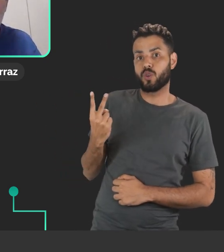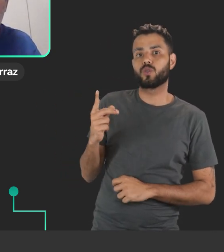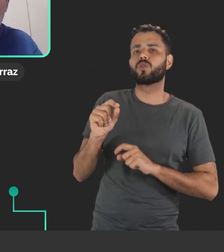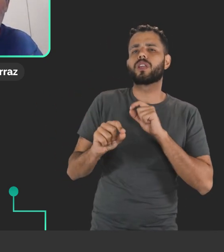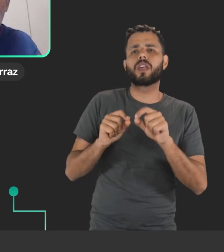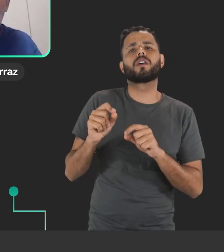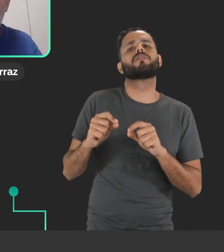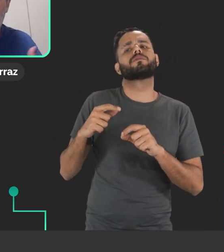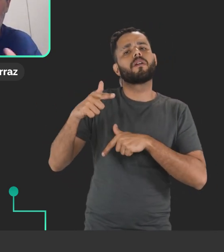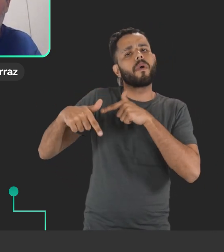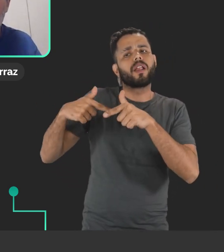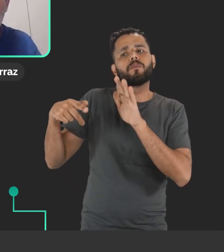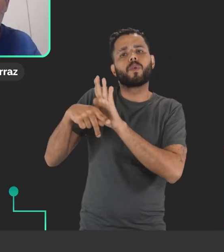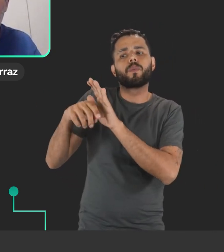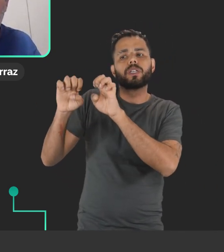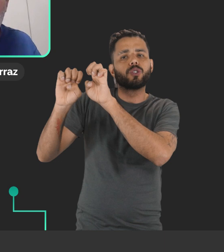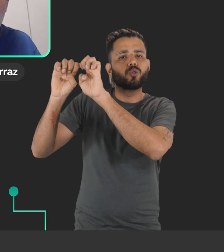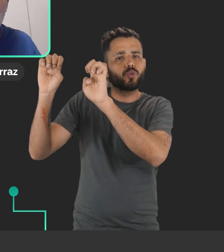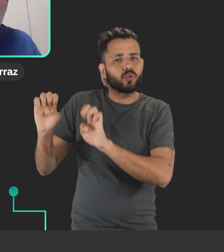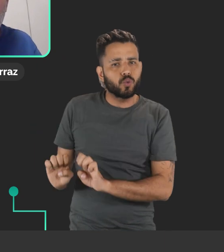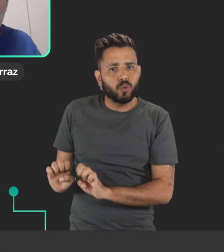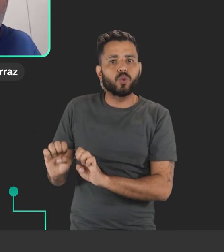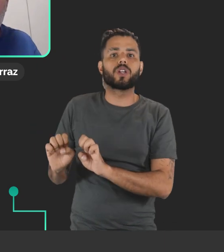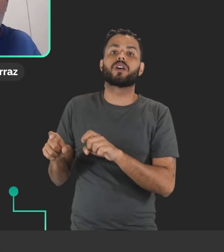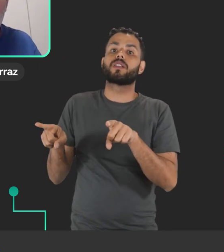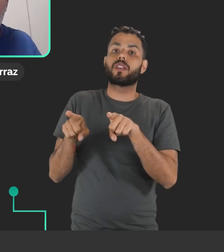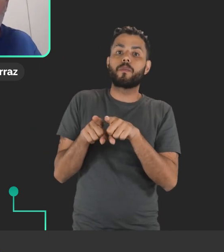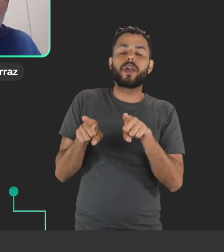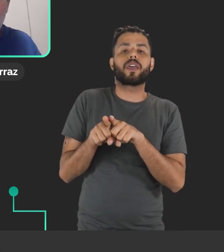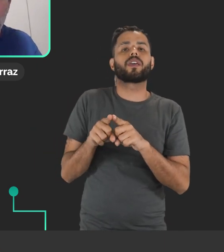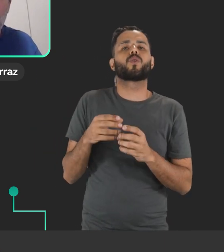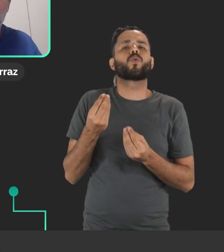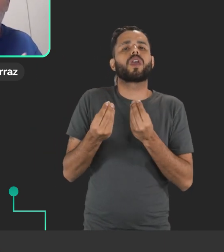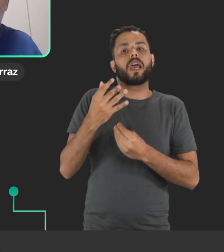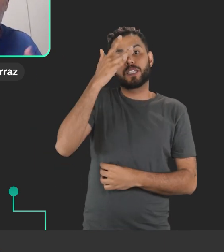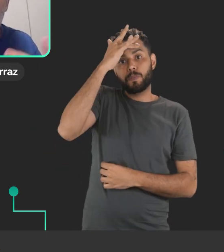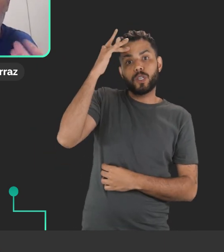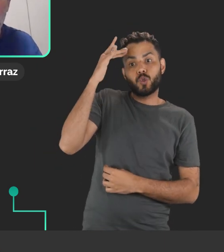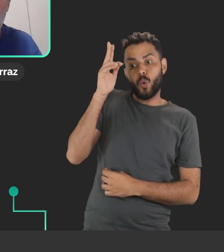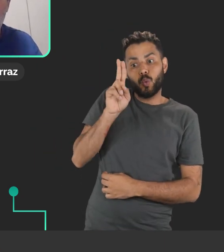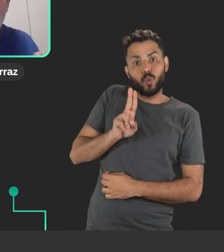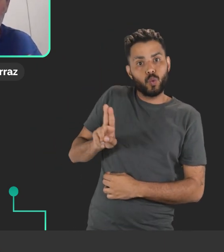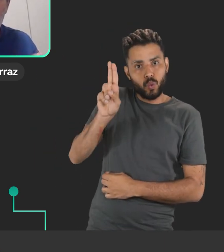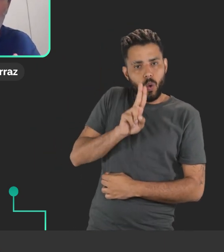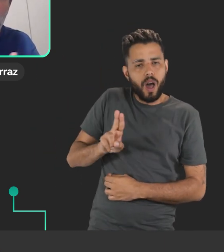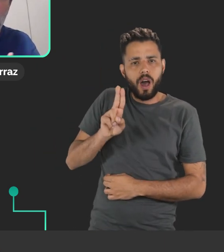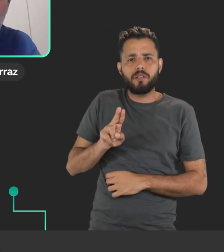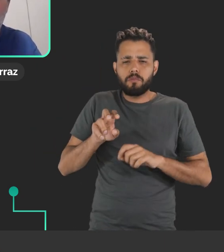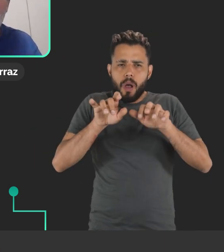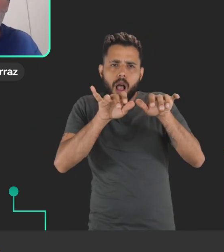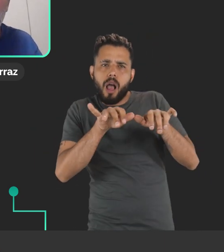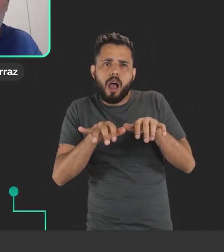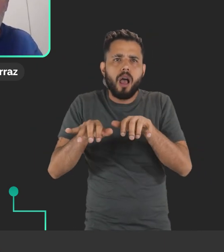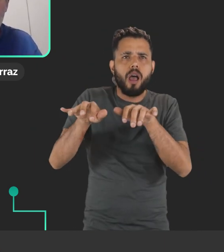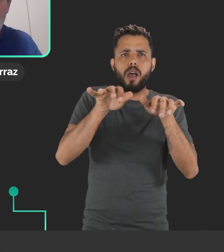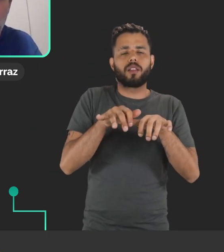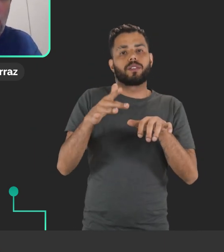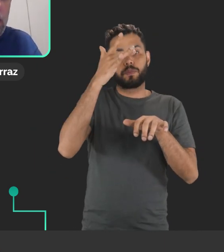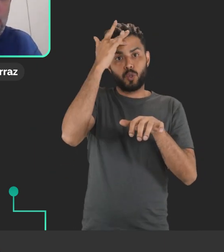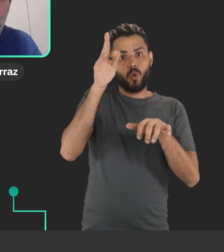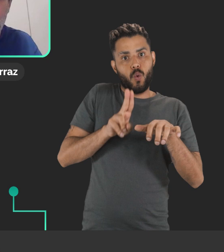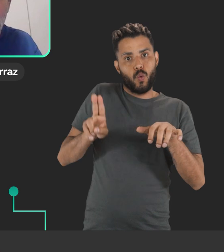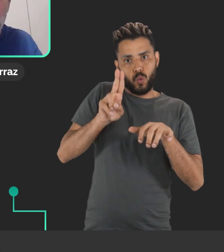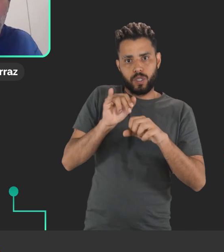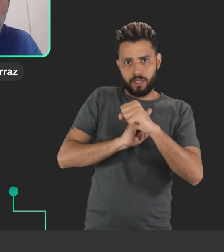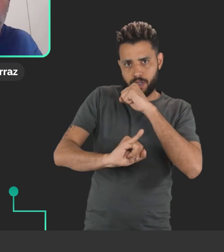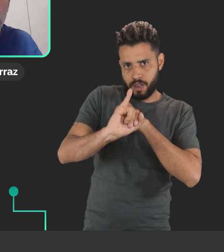eles lidam não só com a parte de infraestrutura, mas também com essa parte onde está a camada dos usuários, né? Que é onde as pessoas utilizam a